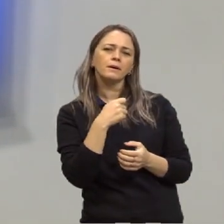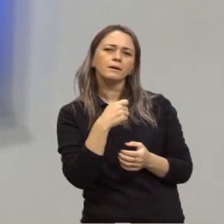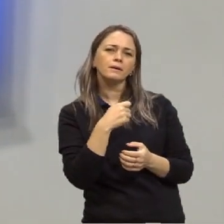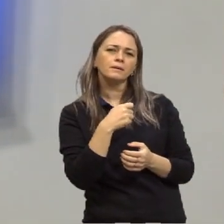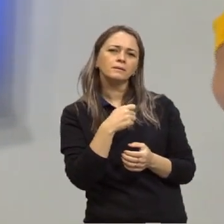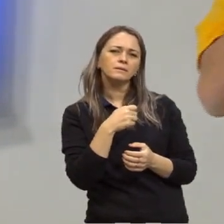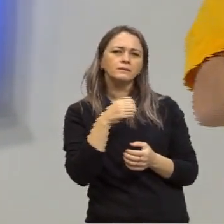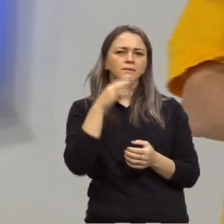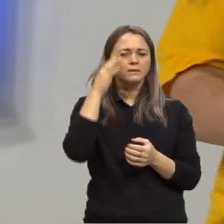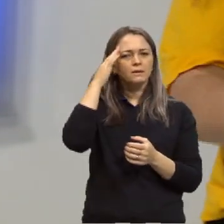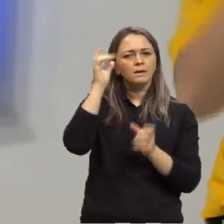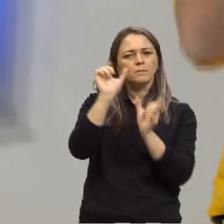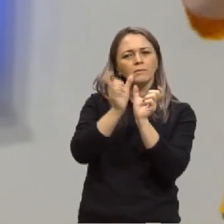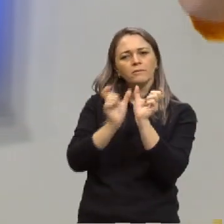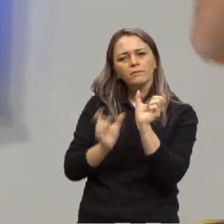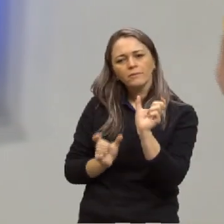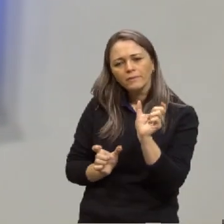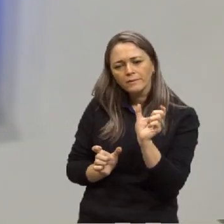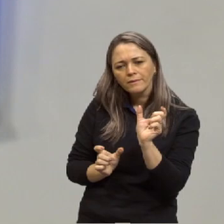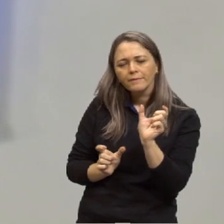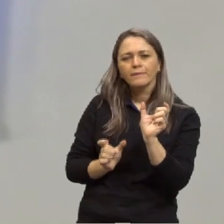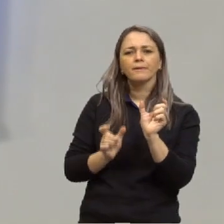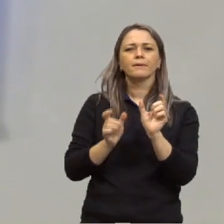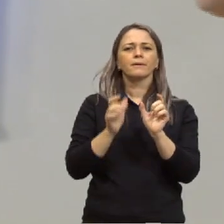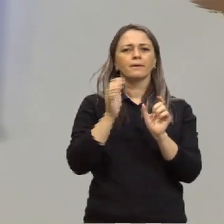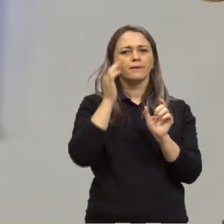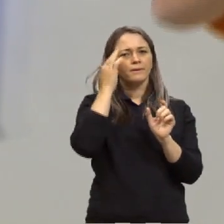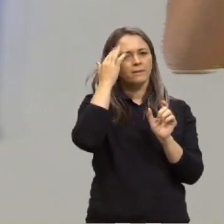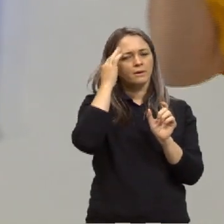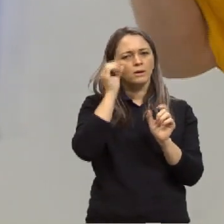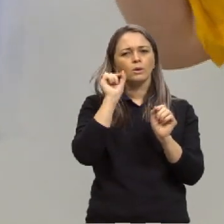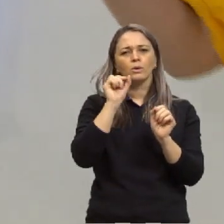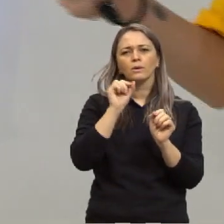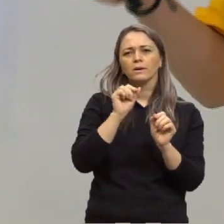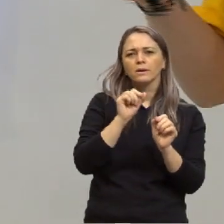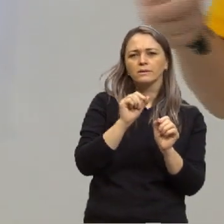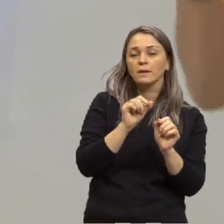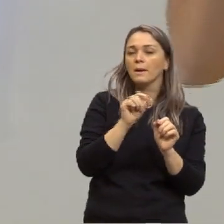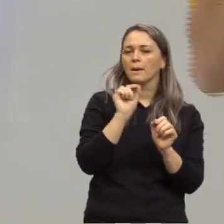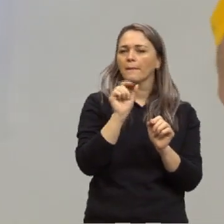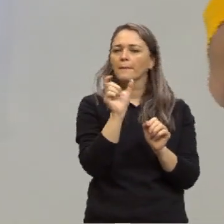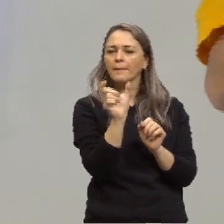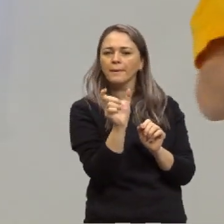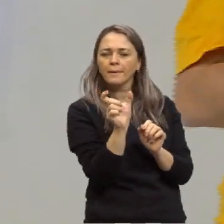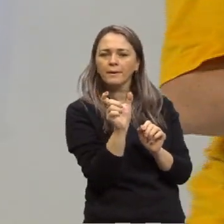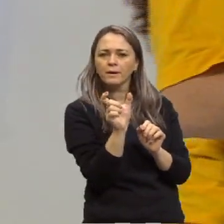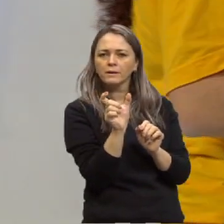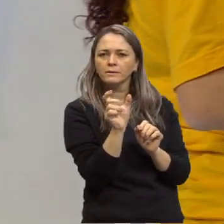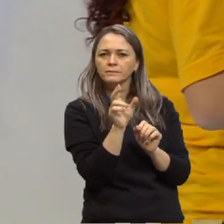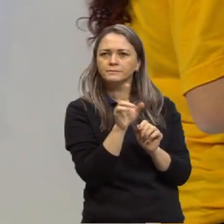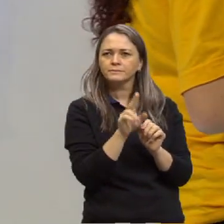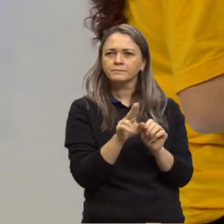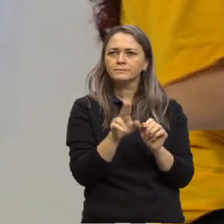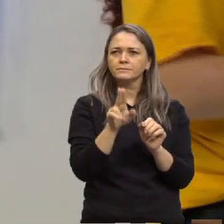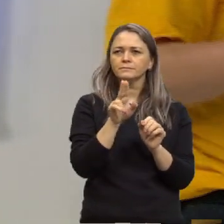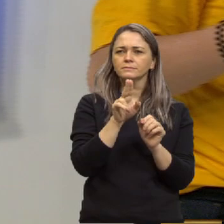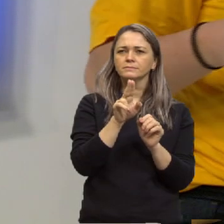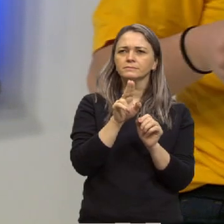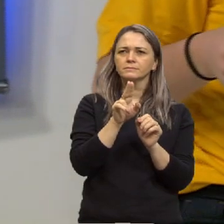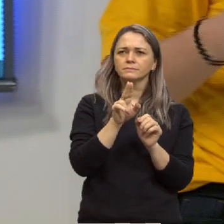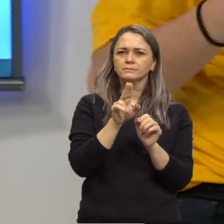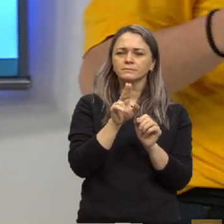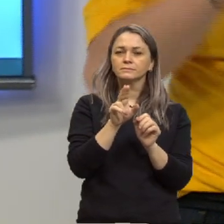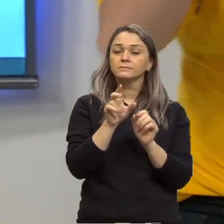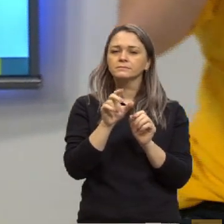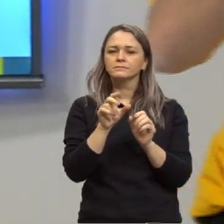análise morfológica para entender quais são essas palavras que vão lá na nossa análise